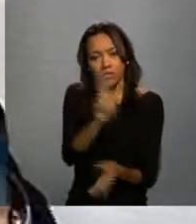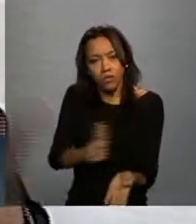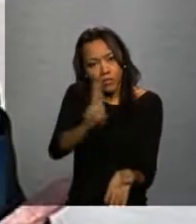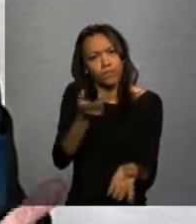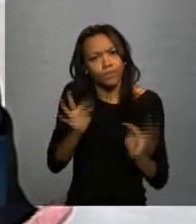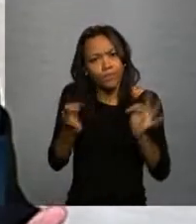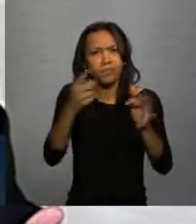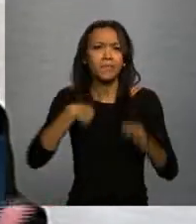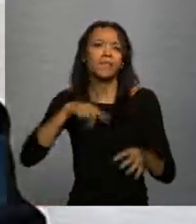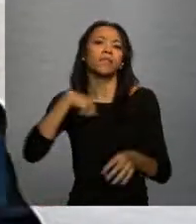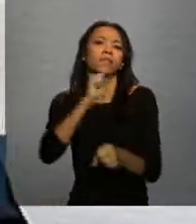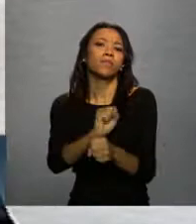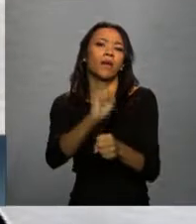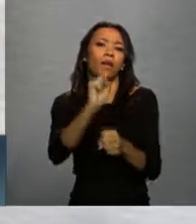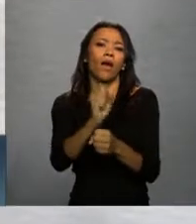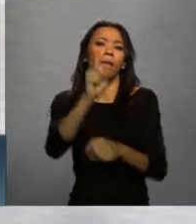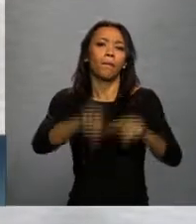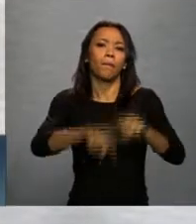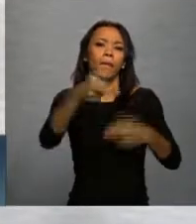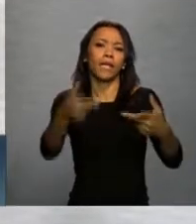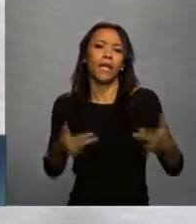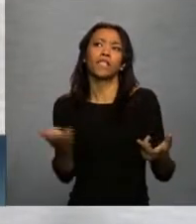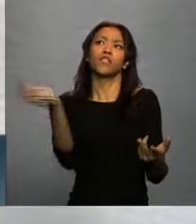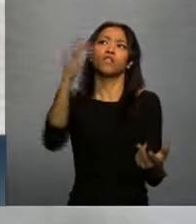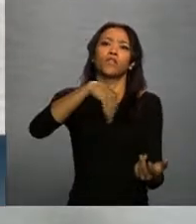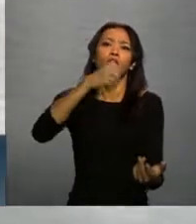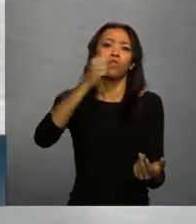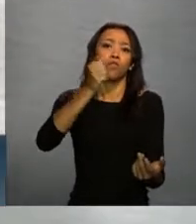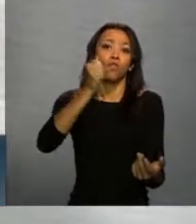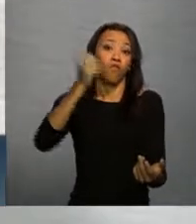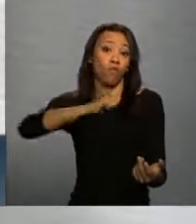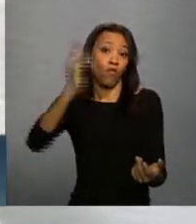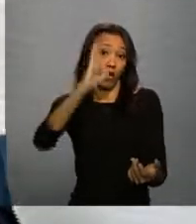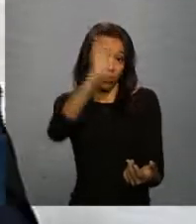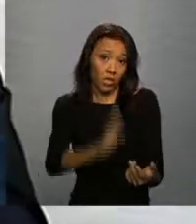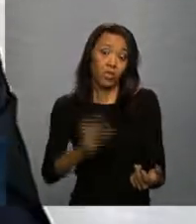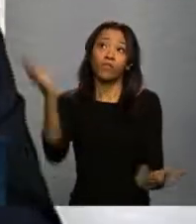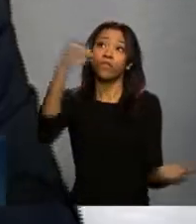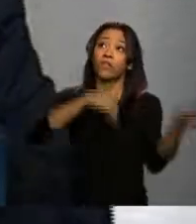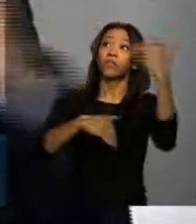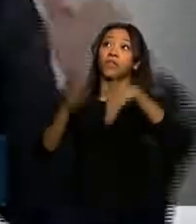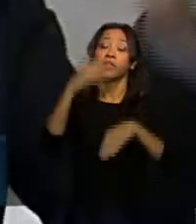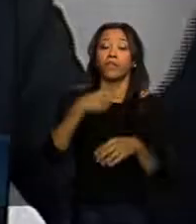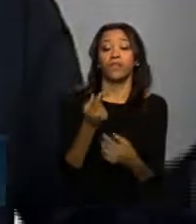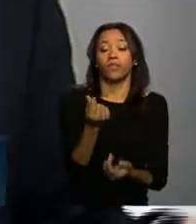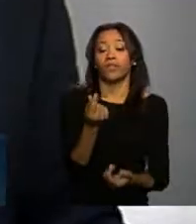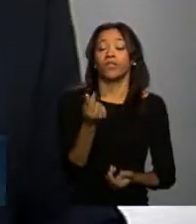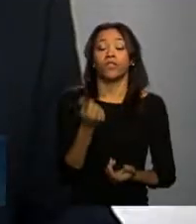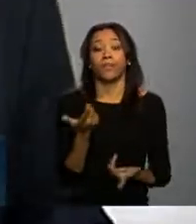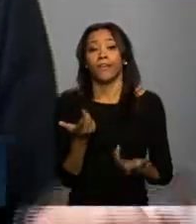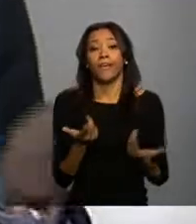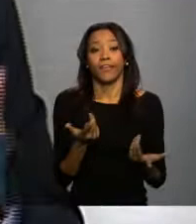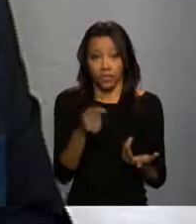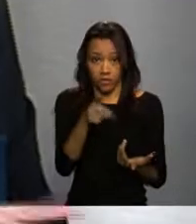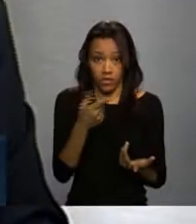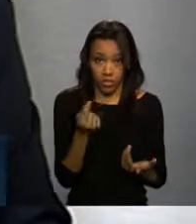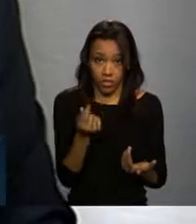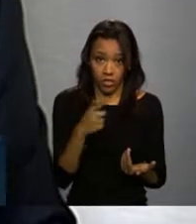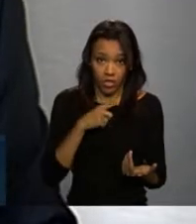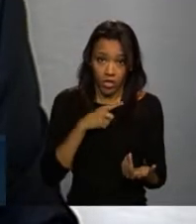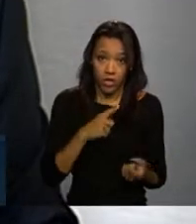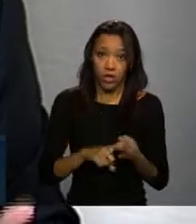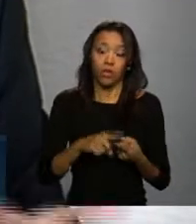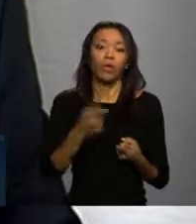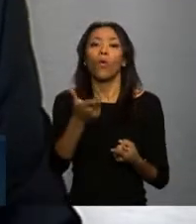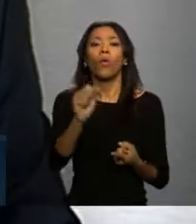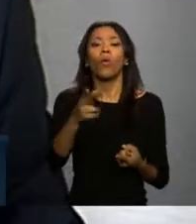dependesse de importação ou simplesmente de regras de mercado, vai lá e compra se você tiver dinheiro ou se o plano de saúde cobrir, como acontece